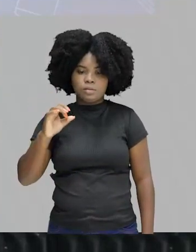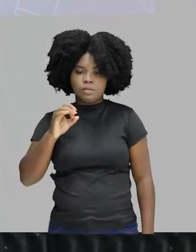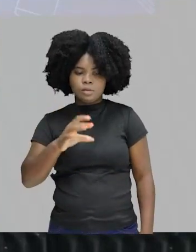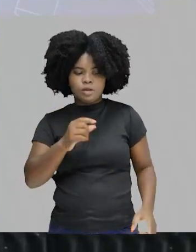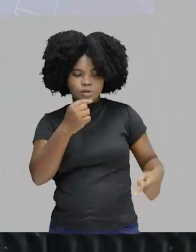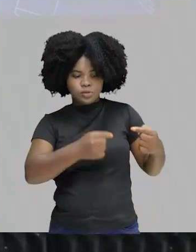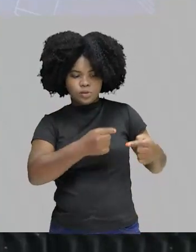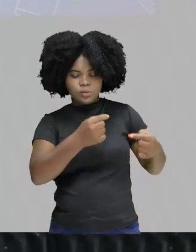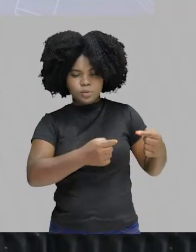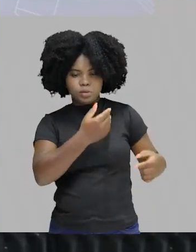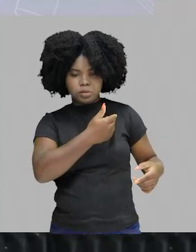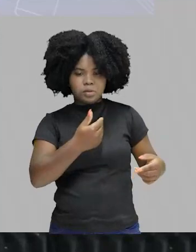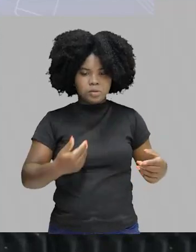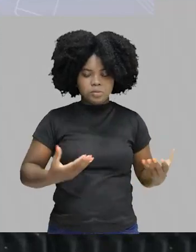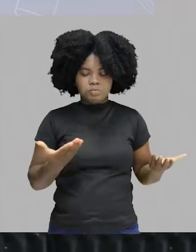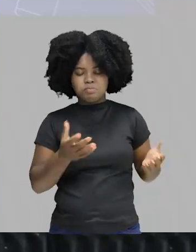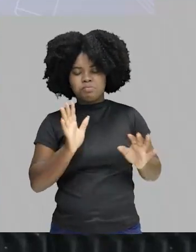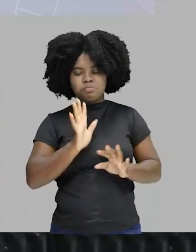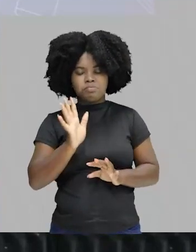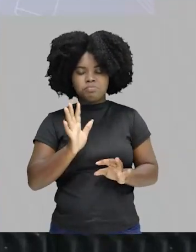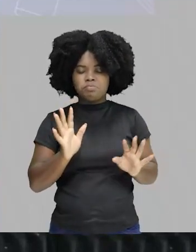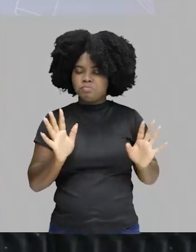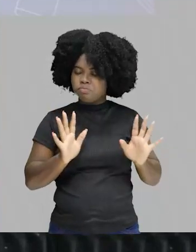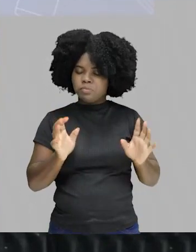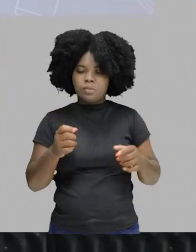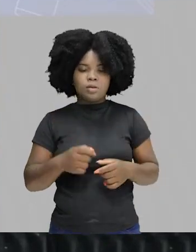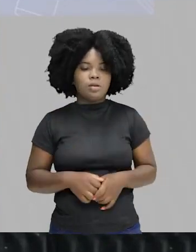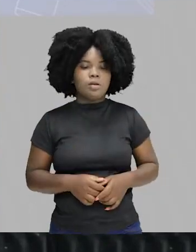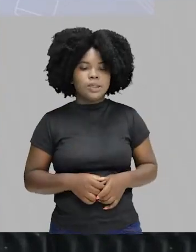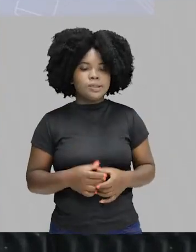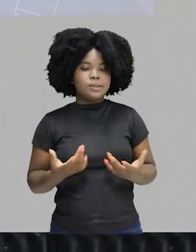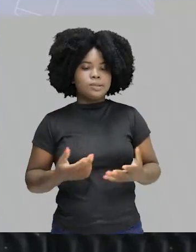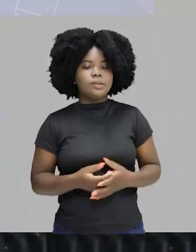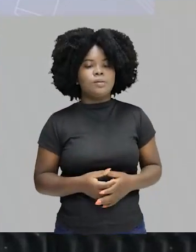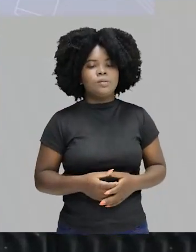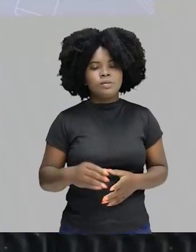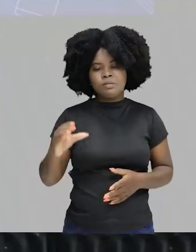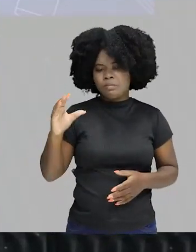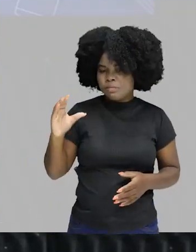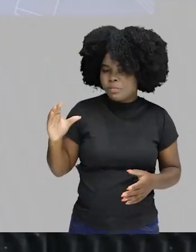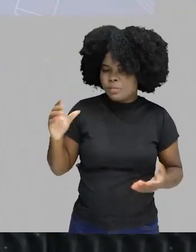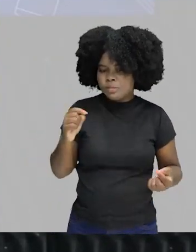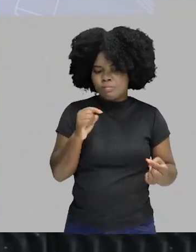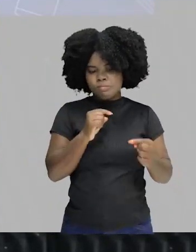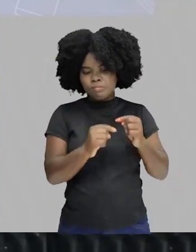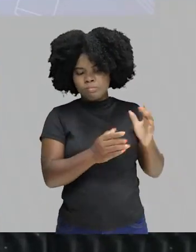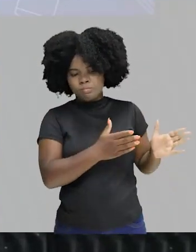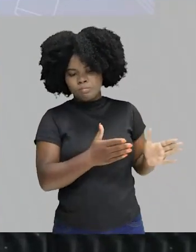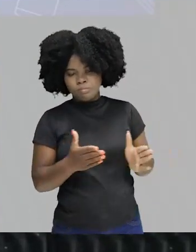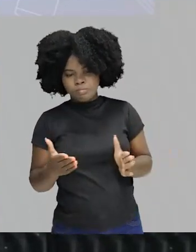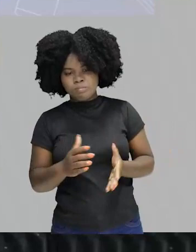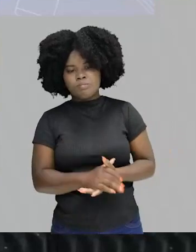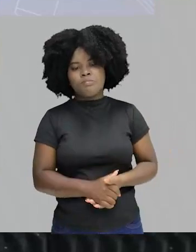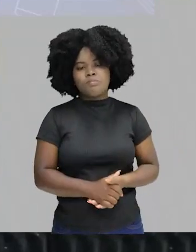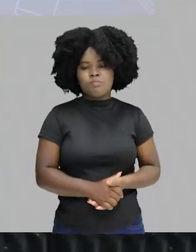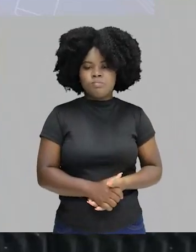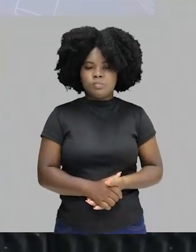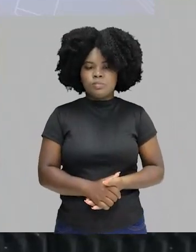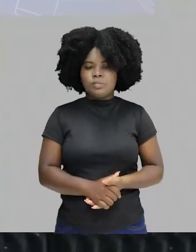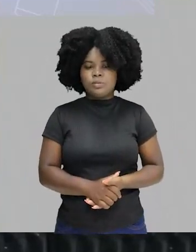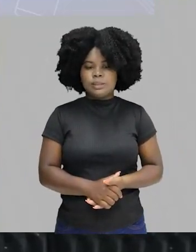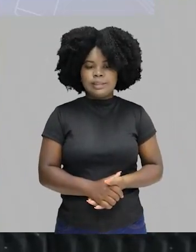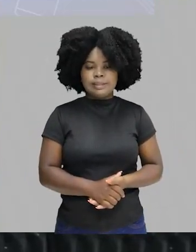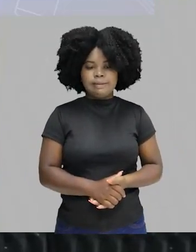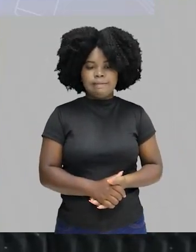envolve apenas o aspecto político. Primeiro, você está vendo que a alternativa está minimizando o processo. Segundo, que não se refere somente